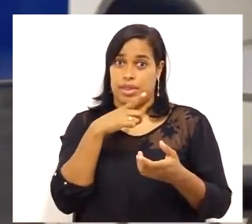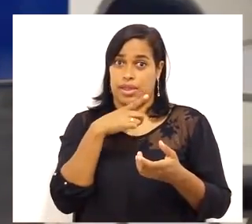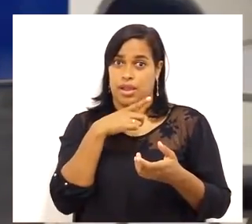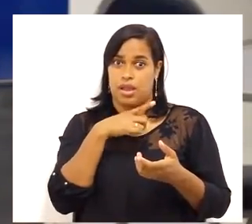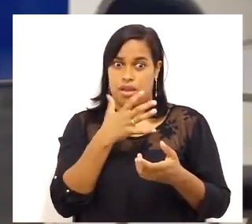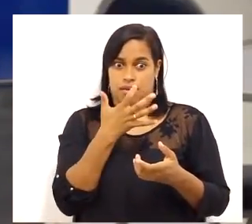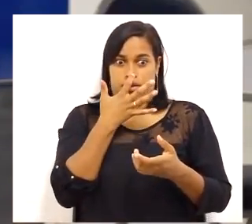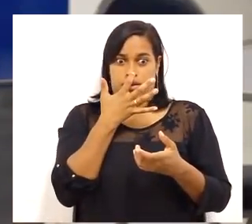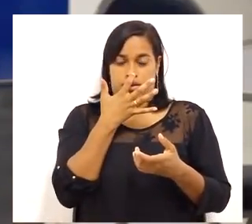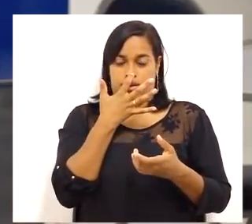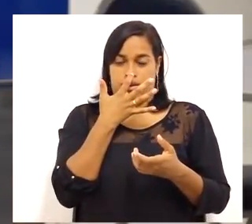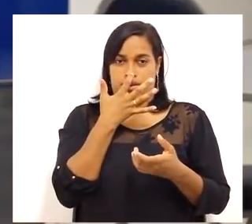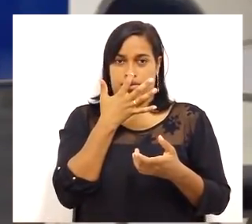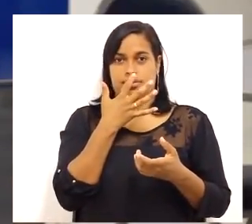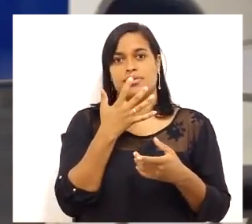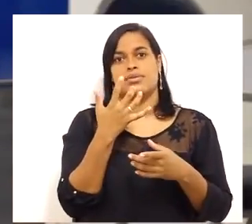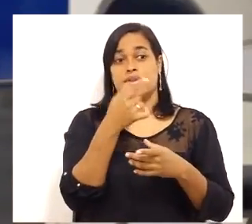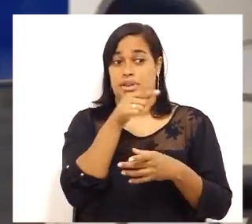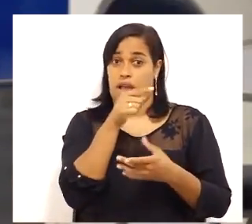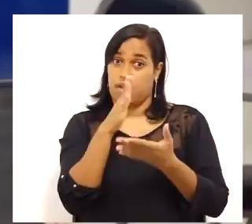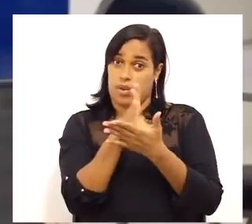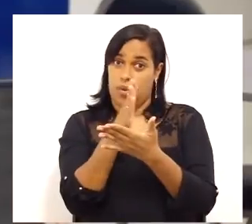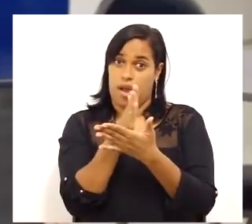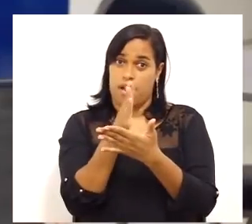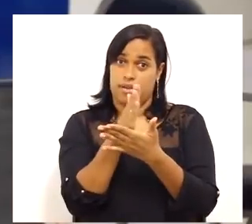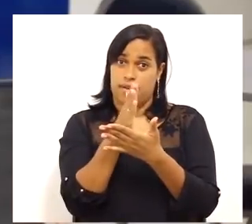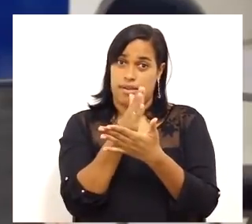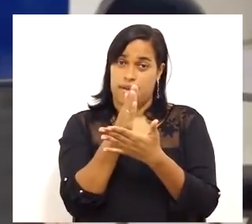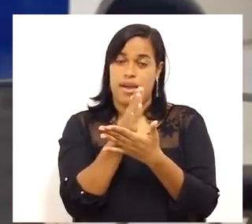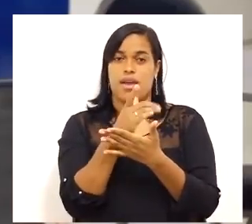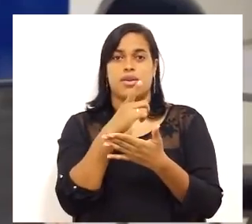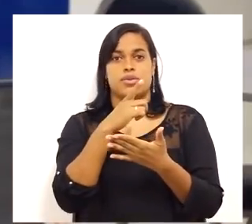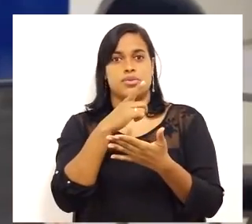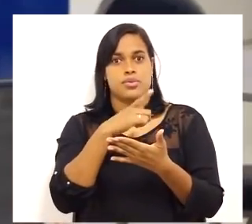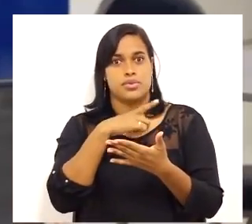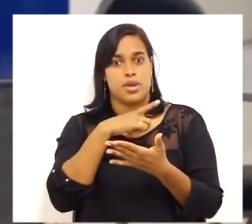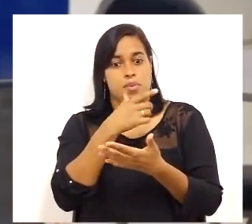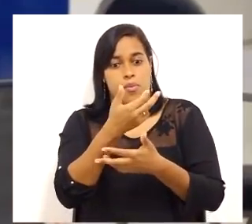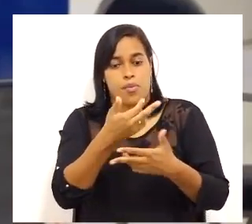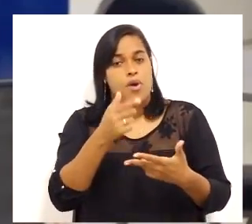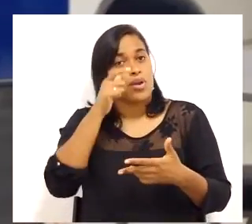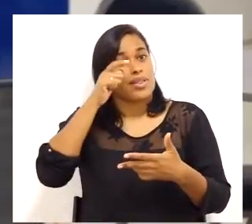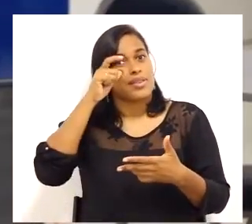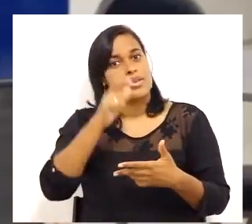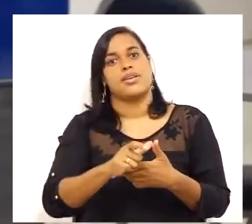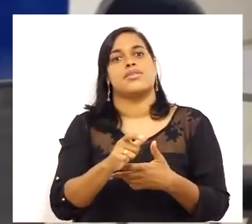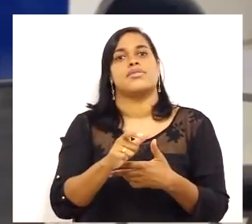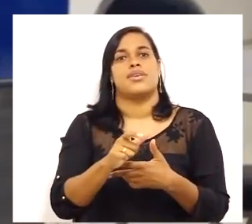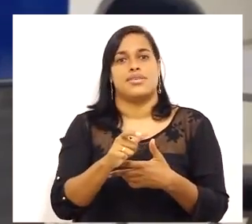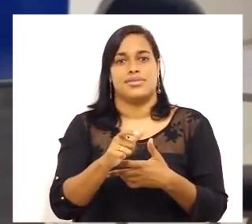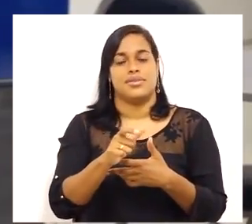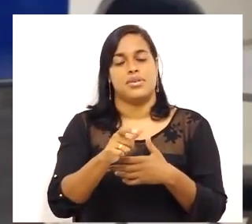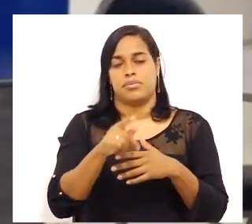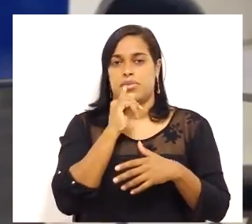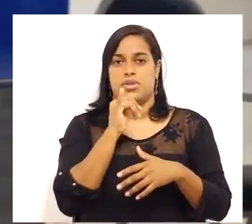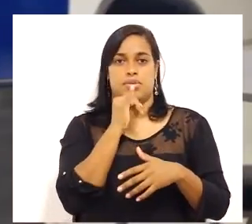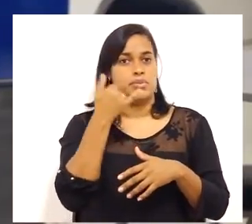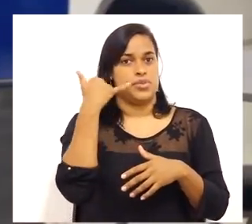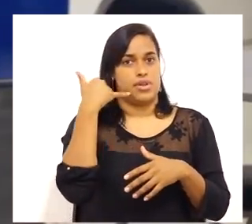surpreende. Lá no nosso caderno, nós colocamos um exemplo bem interessante relacionado a um aparelho de celular.